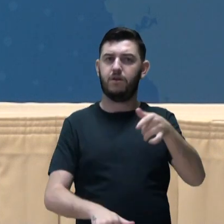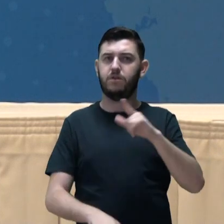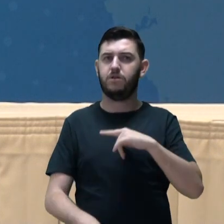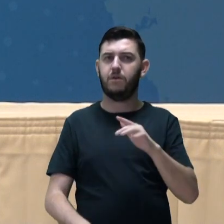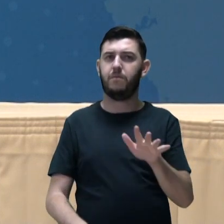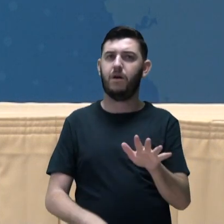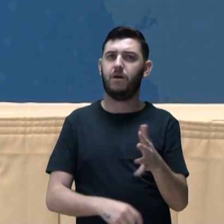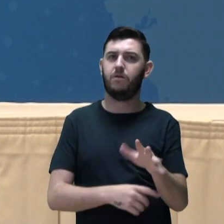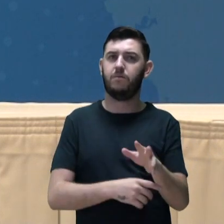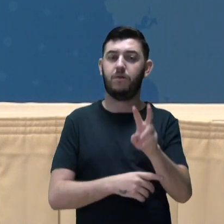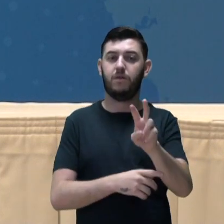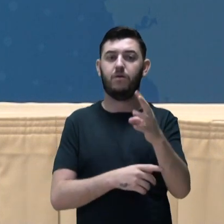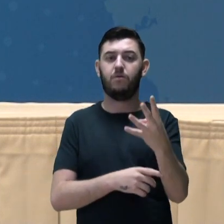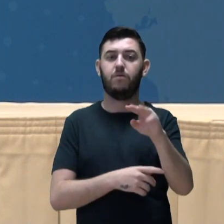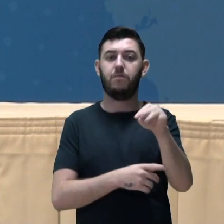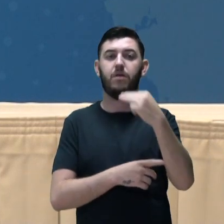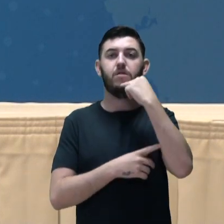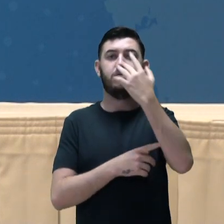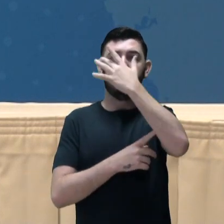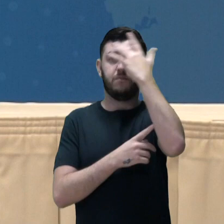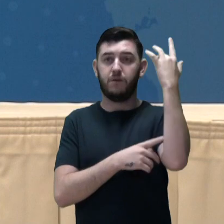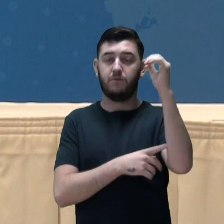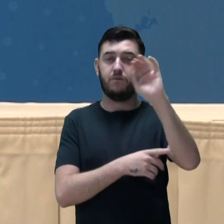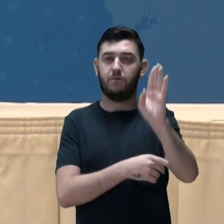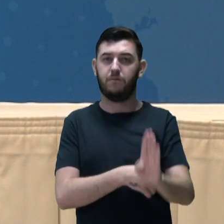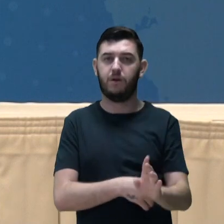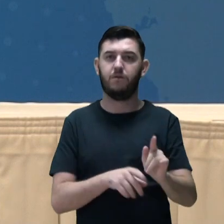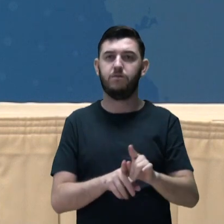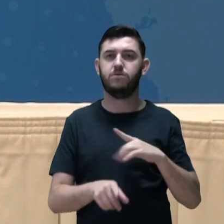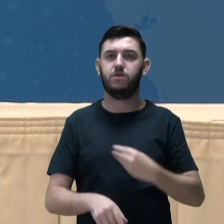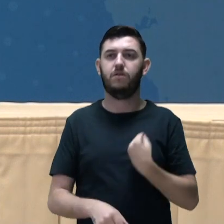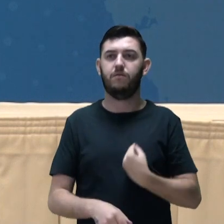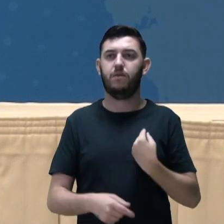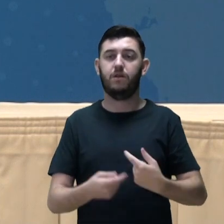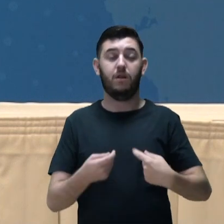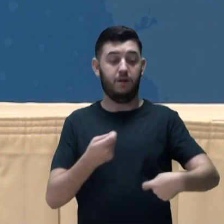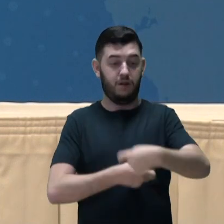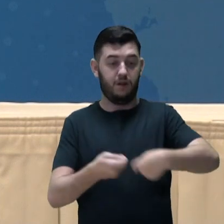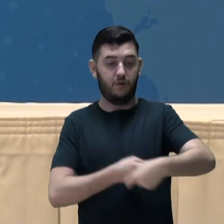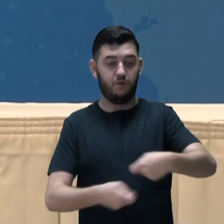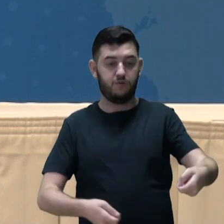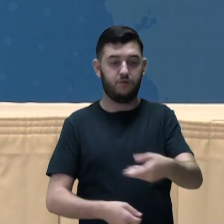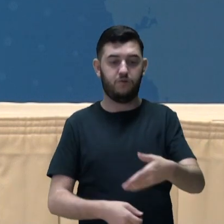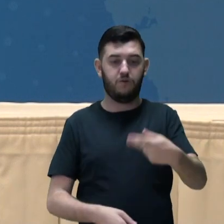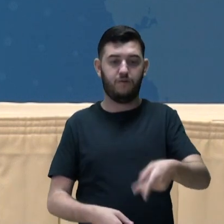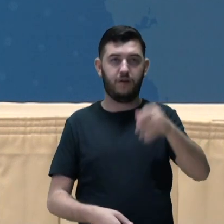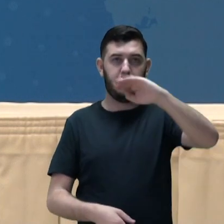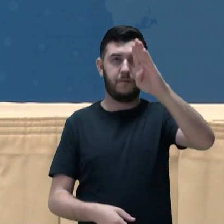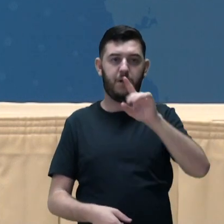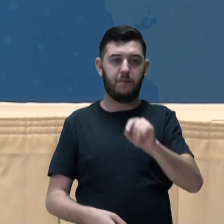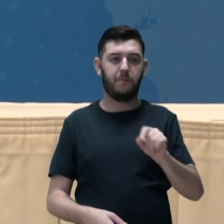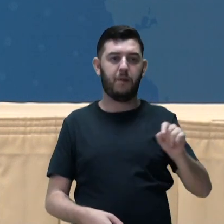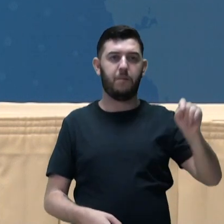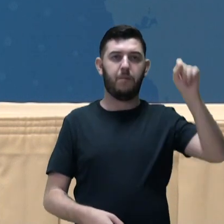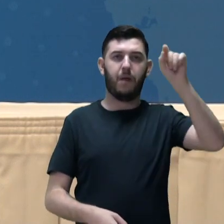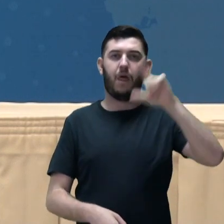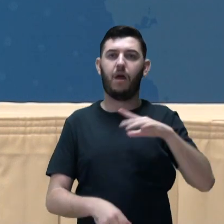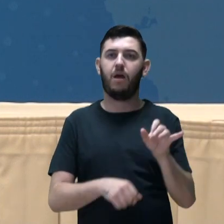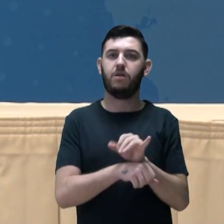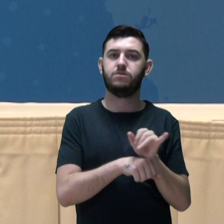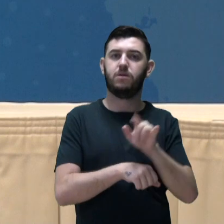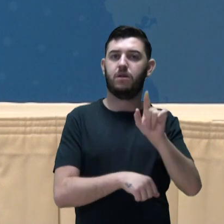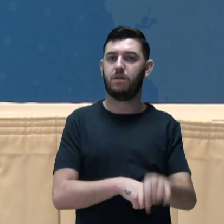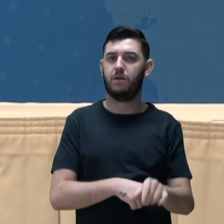que aproximadamente 54 milhões de pessoas tocavam um negócio novo no país, ou seja, tinham como